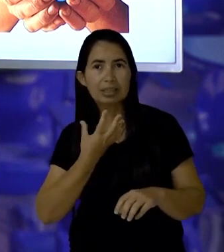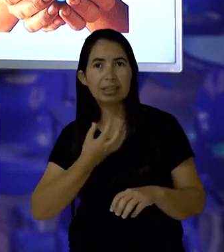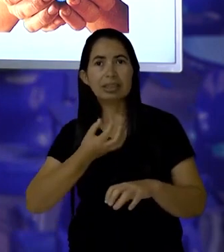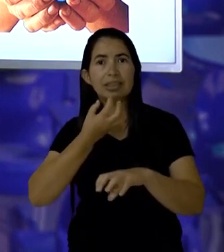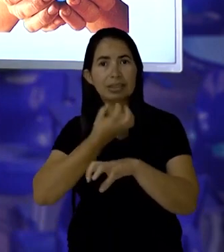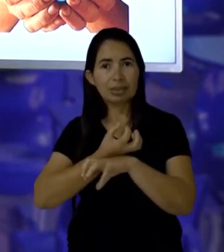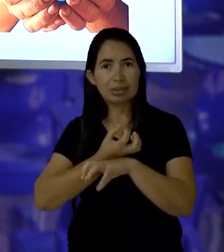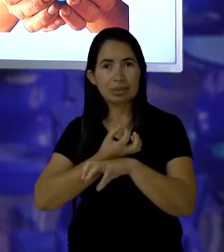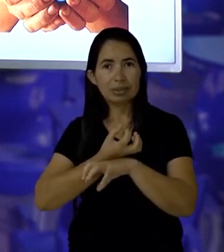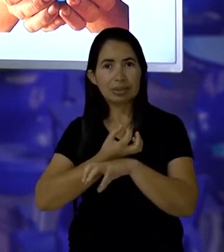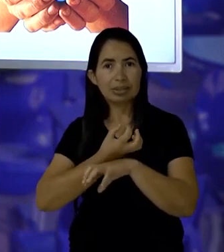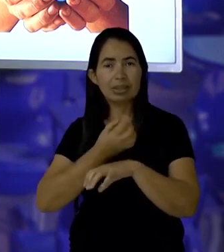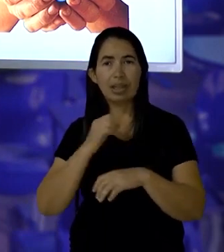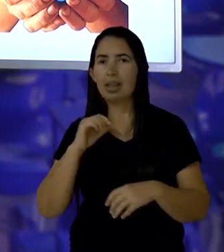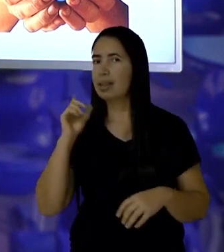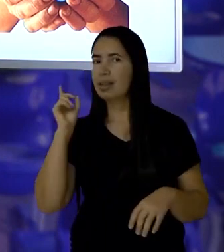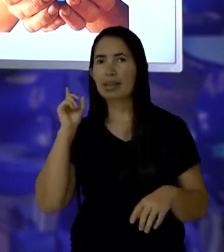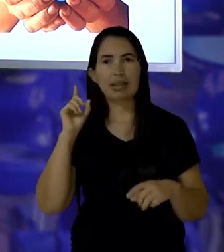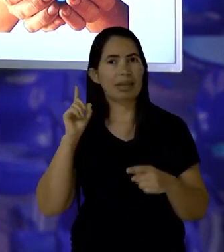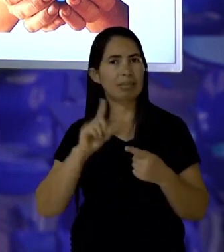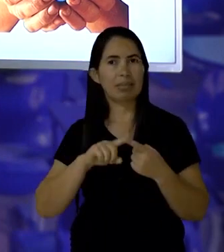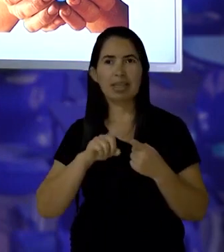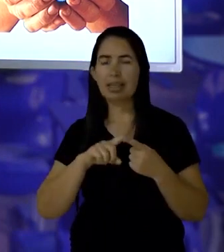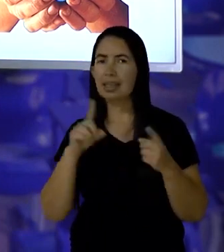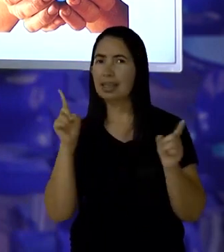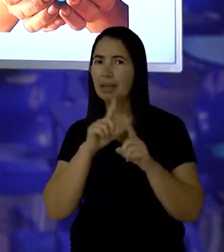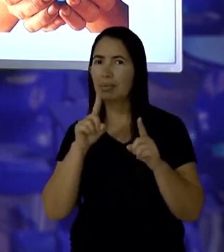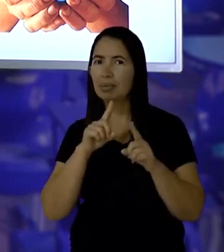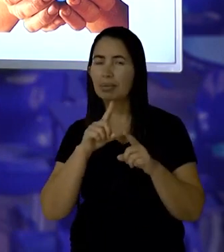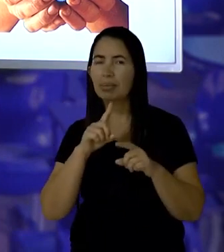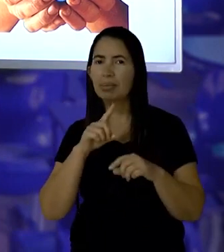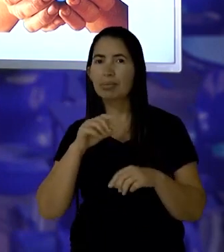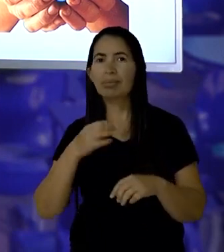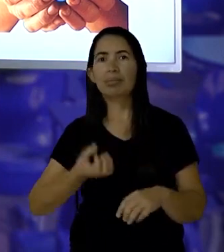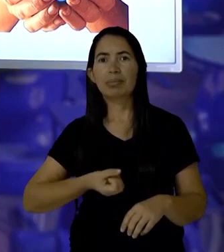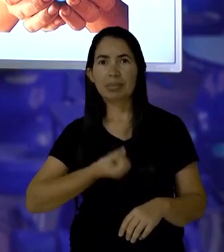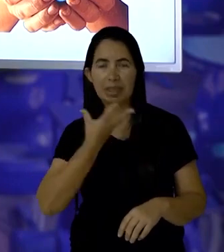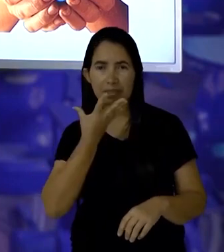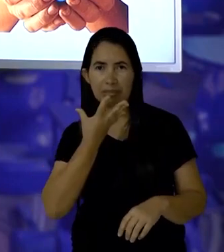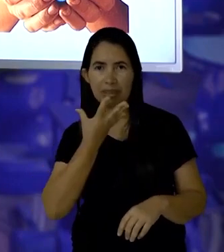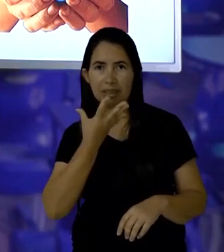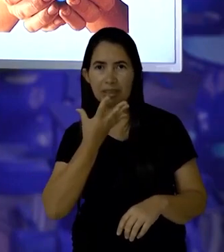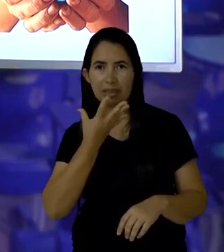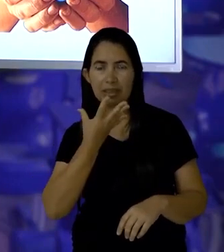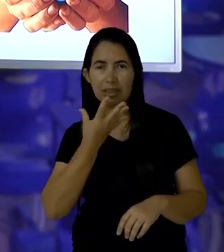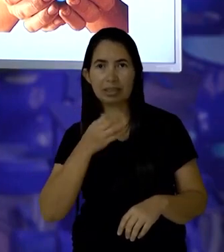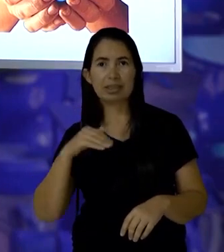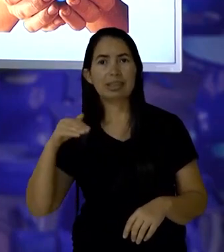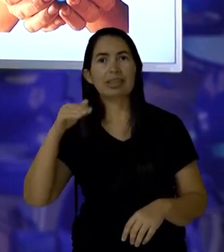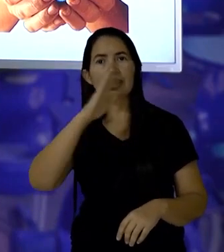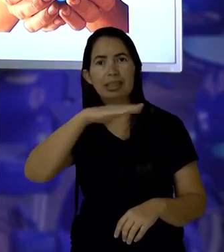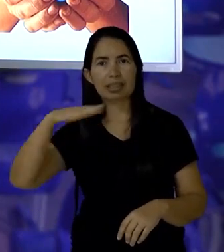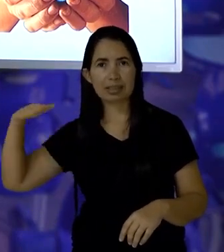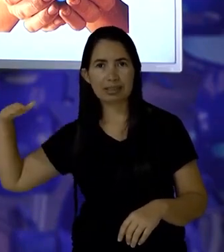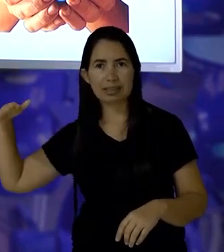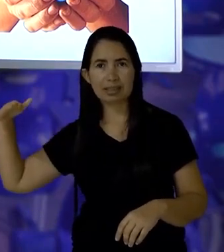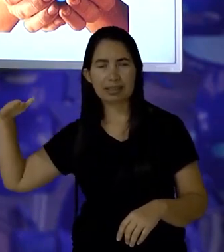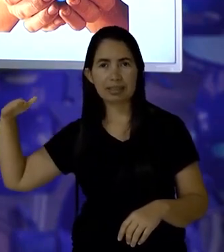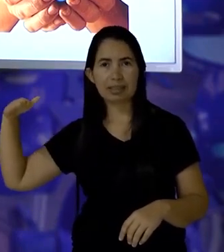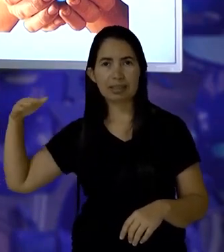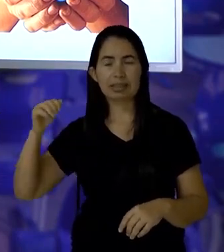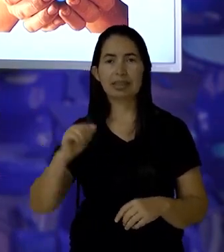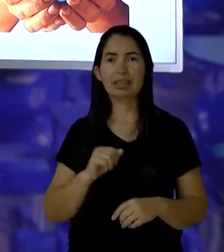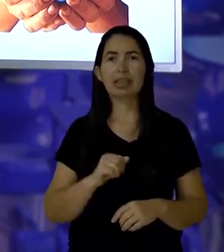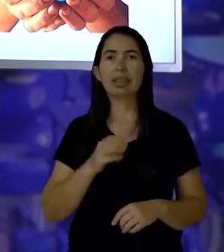poema falava de idosos? Também não. Nosso poema falava sobre as crianças.